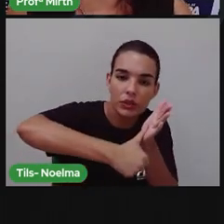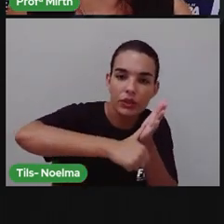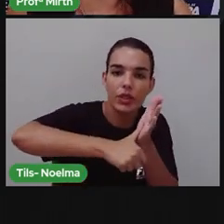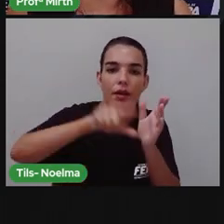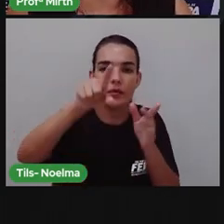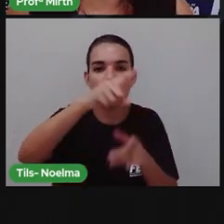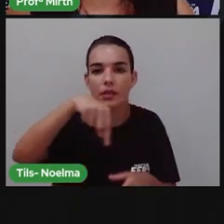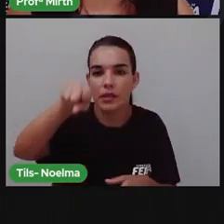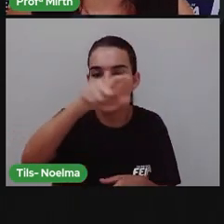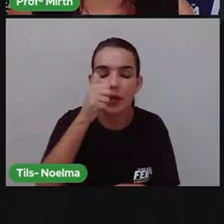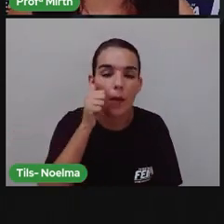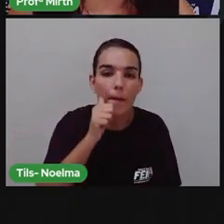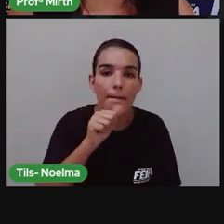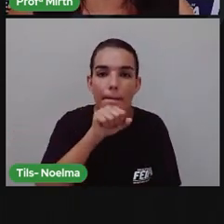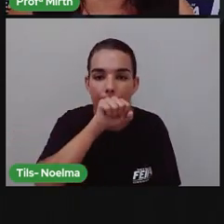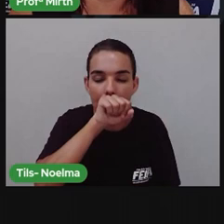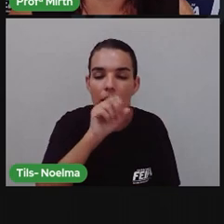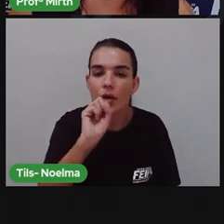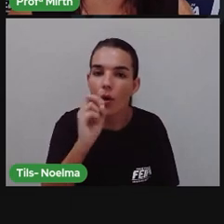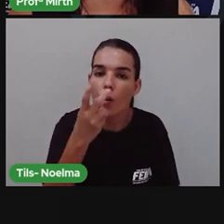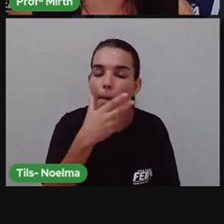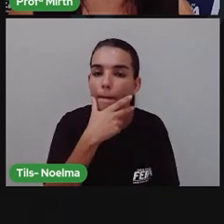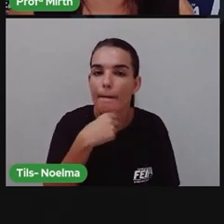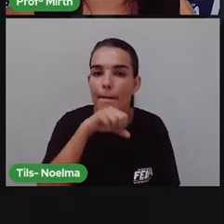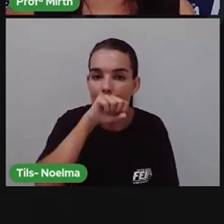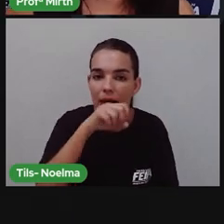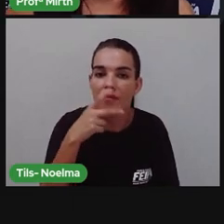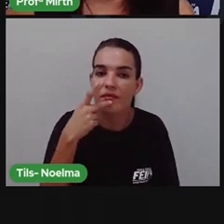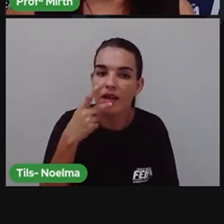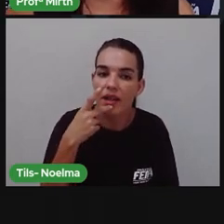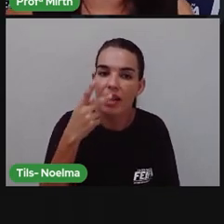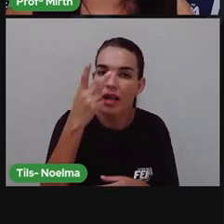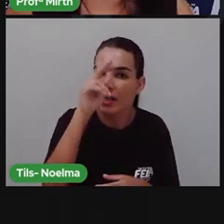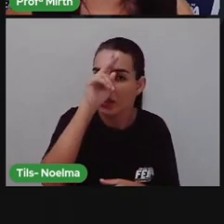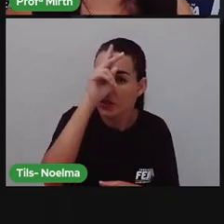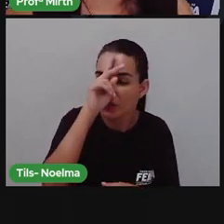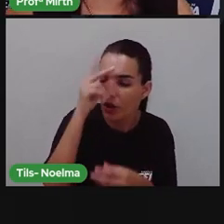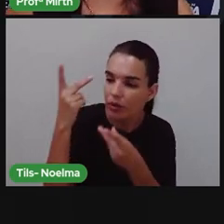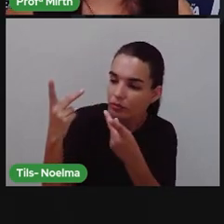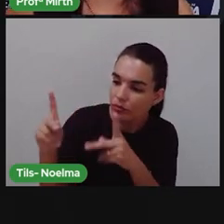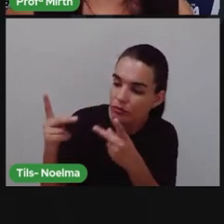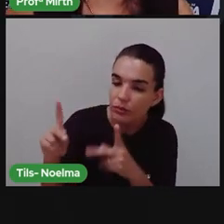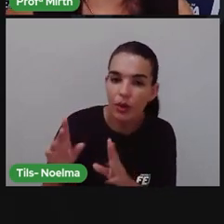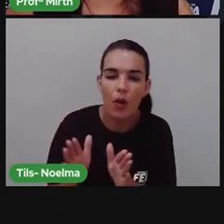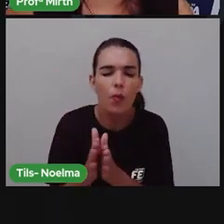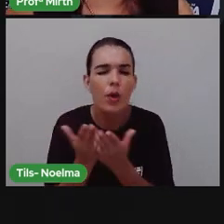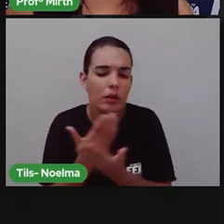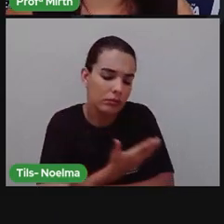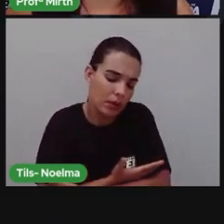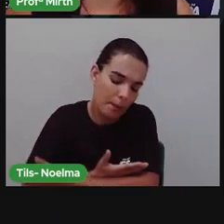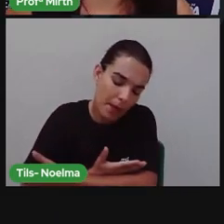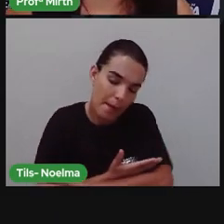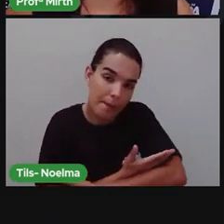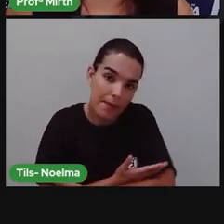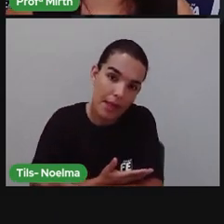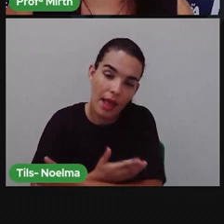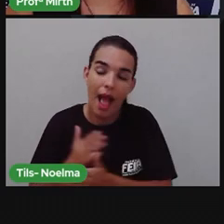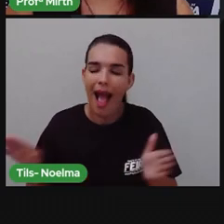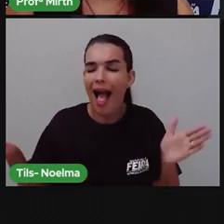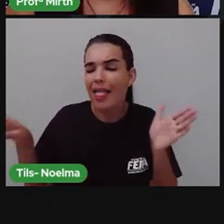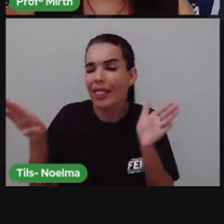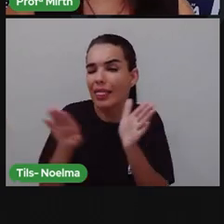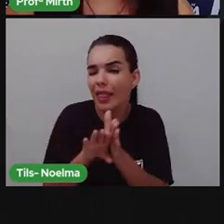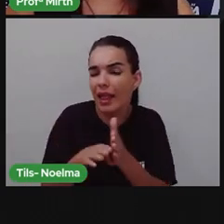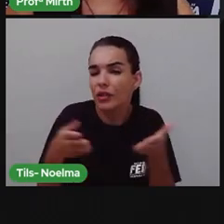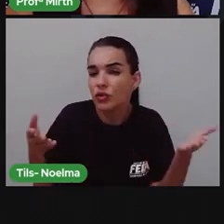Um pouquinho aí, sobre a história de vocês, né? De quando vocês eram ainda bebês. Até chegar